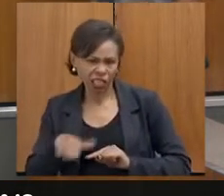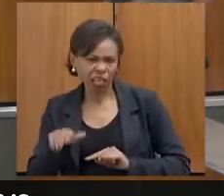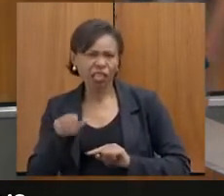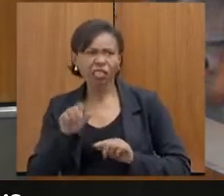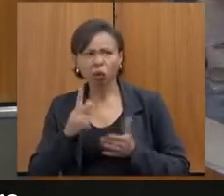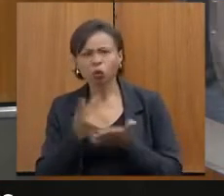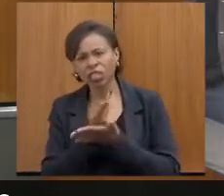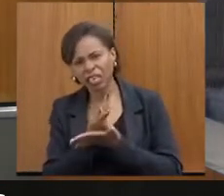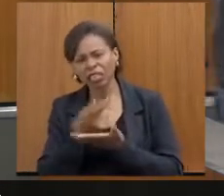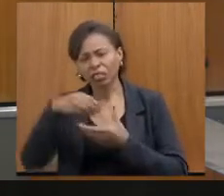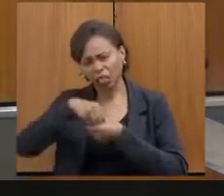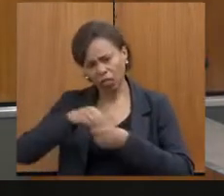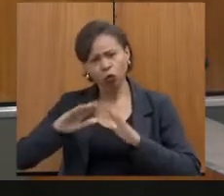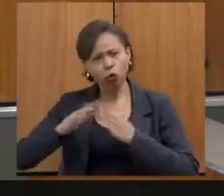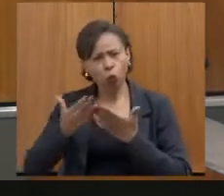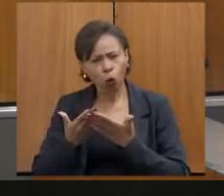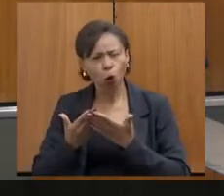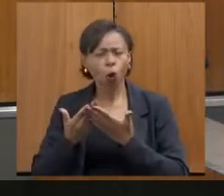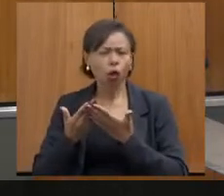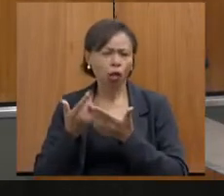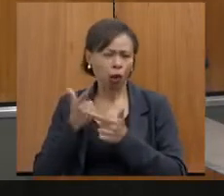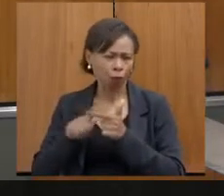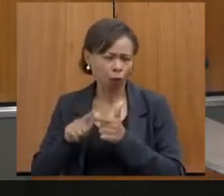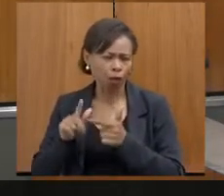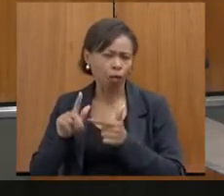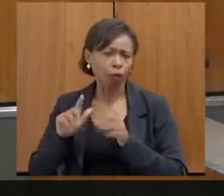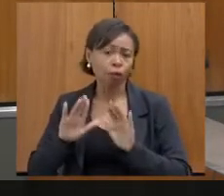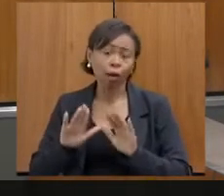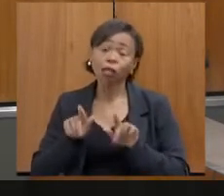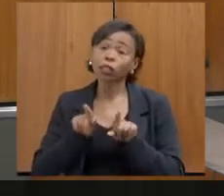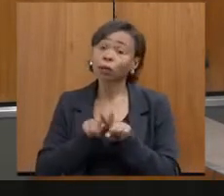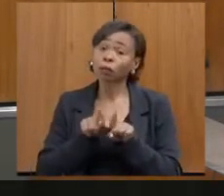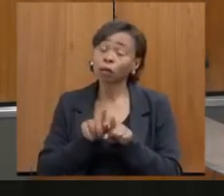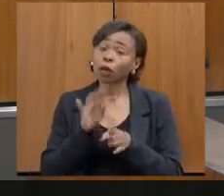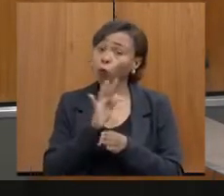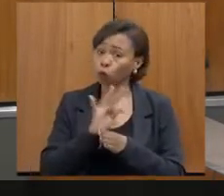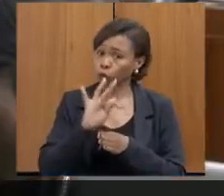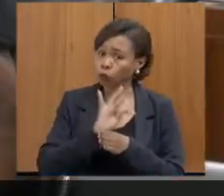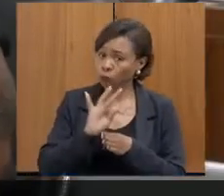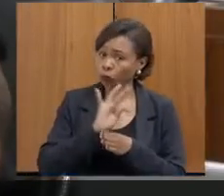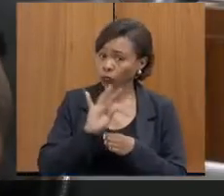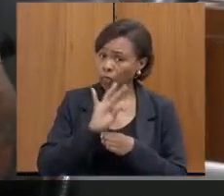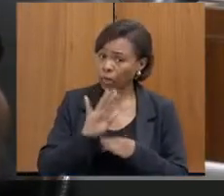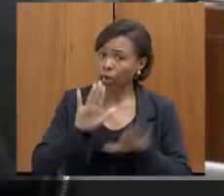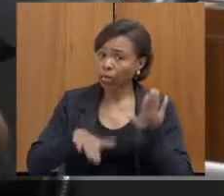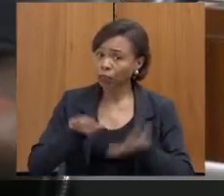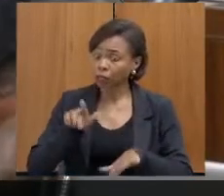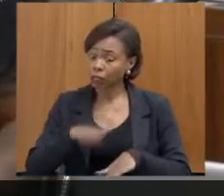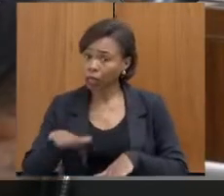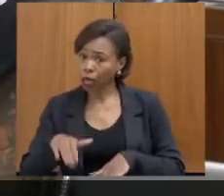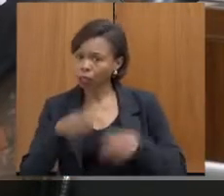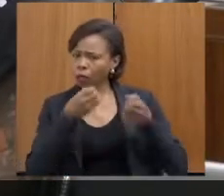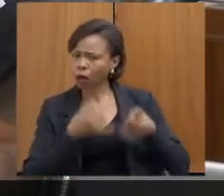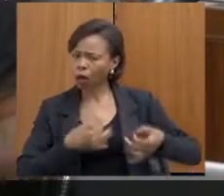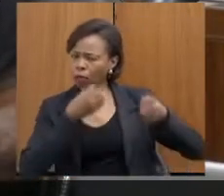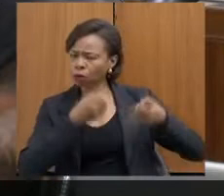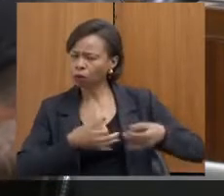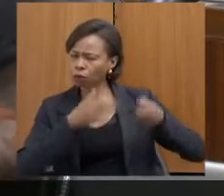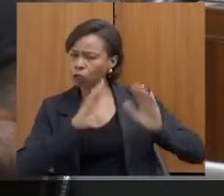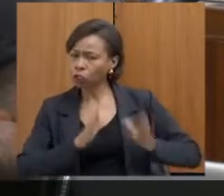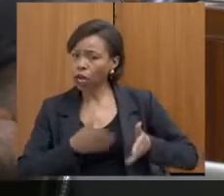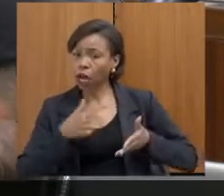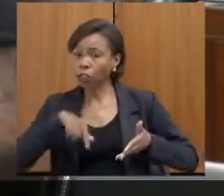escola, enfim. Ou até a atuação do conselho tutelar, que a criança ali já falou alguma coisa de forma espontânea, então, gente junta relatório.